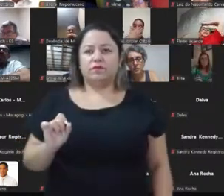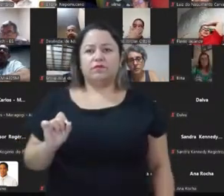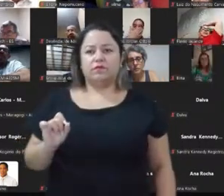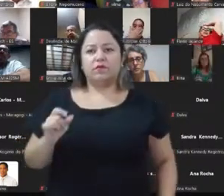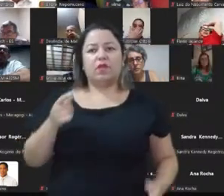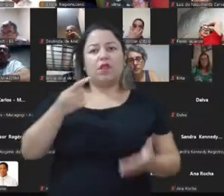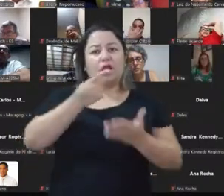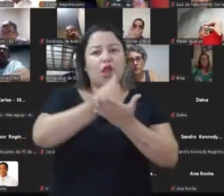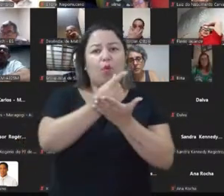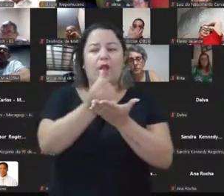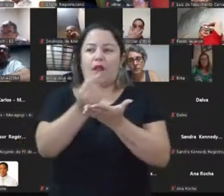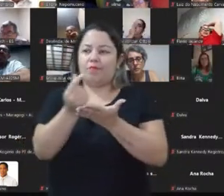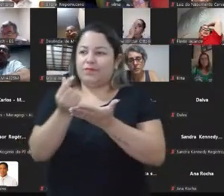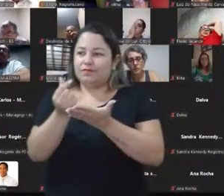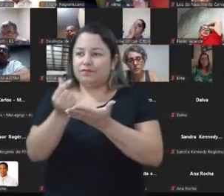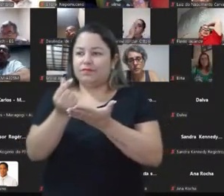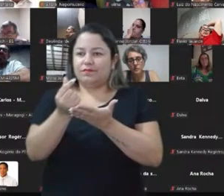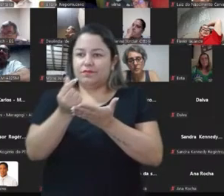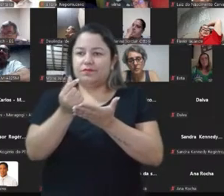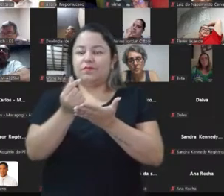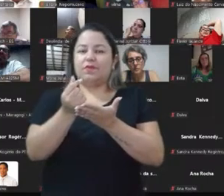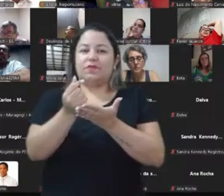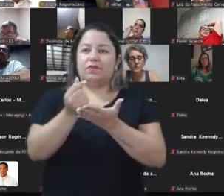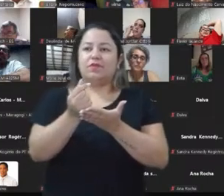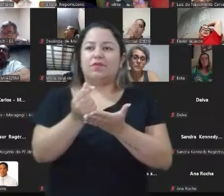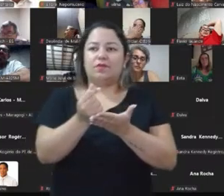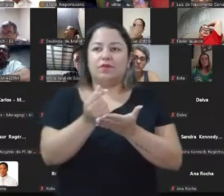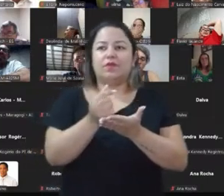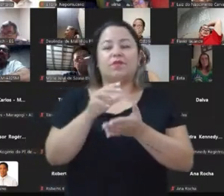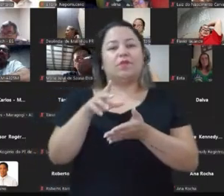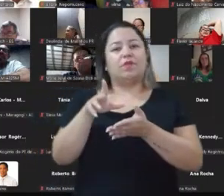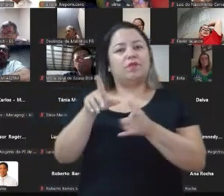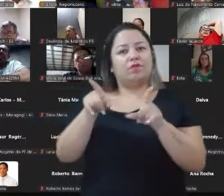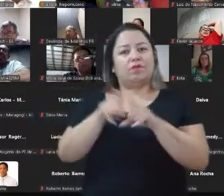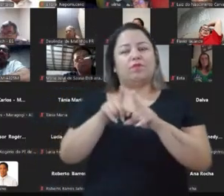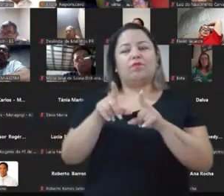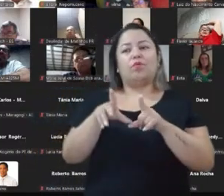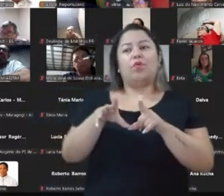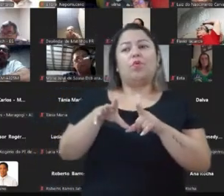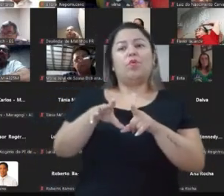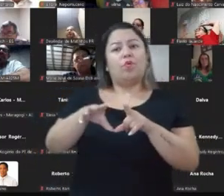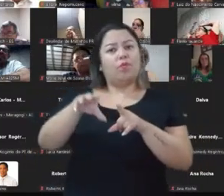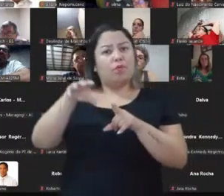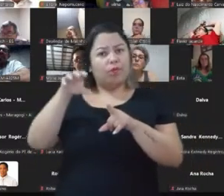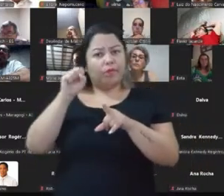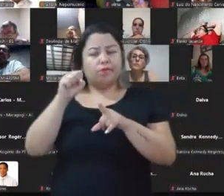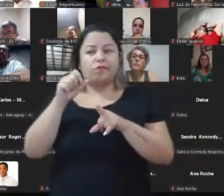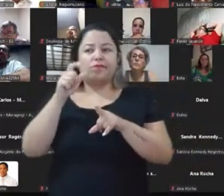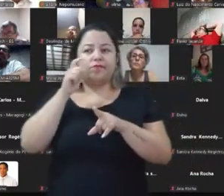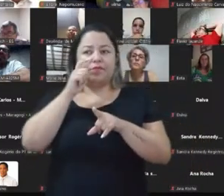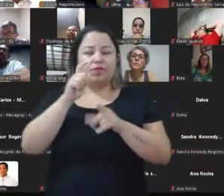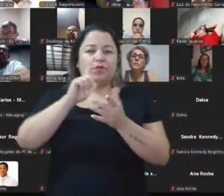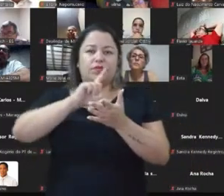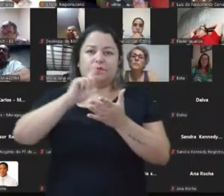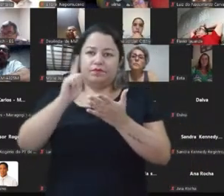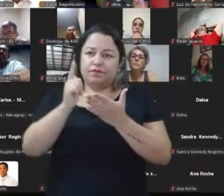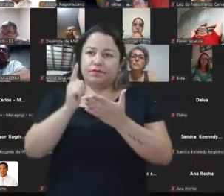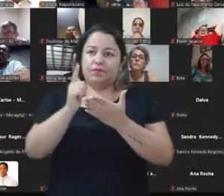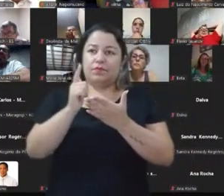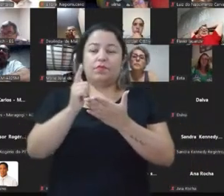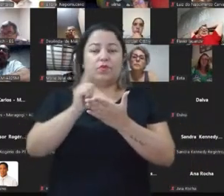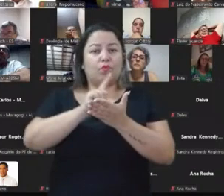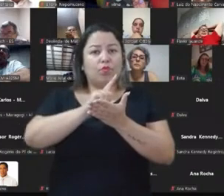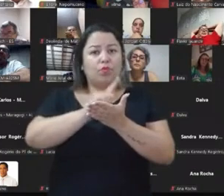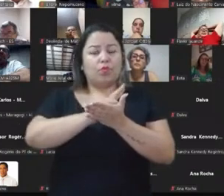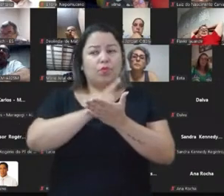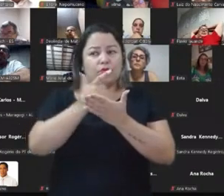capitalismo. Se o capitalismo está ali naquela plataforma, ele puxa, ele tem uma expressão, entrevista muito interessante para o jornal Nexo, que ele aprofunda